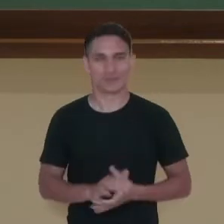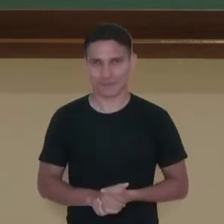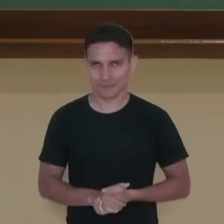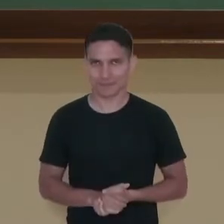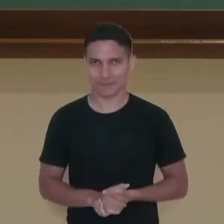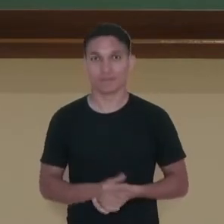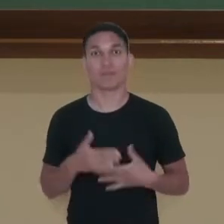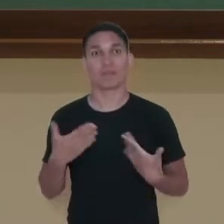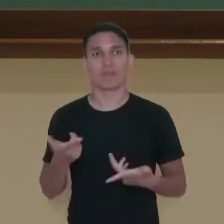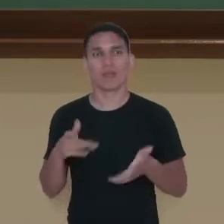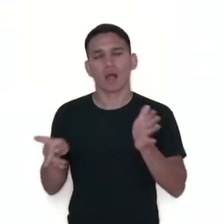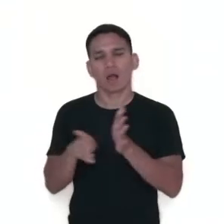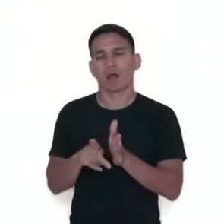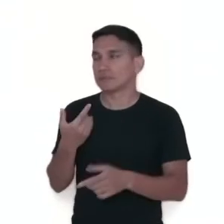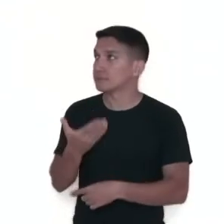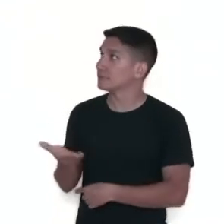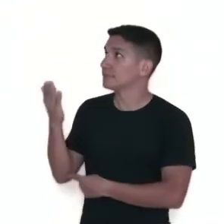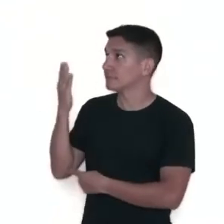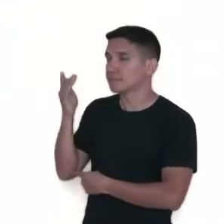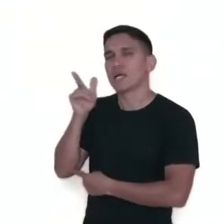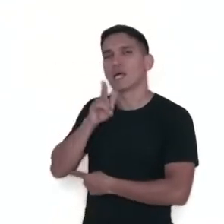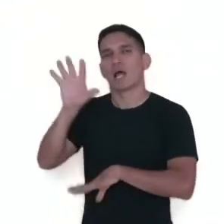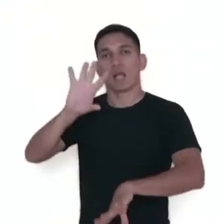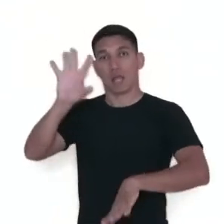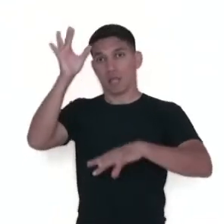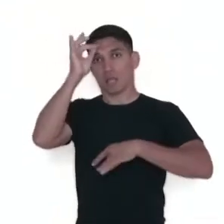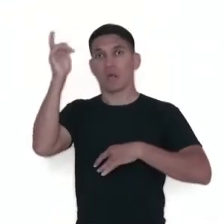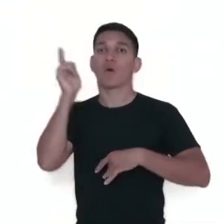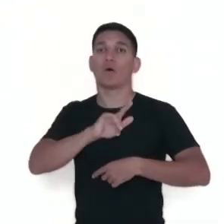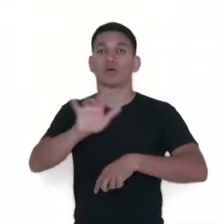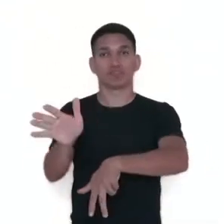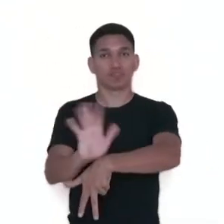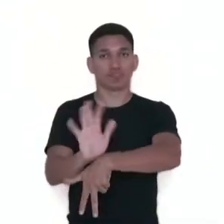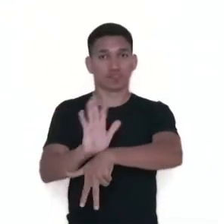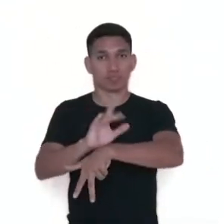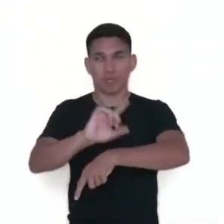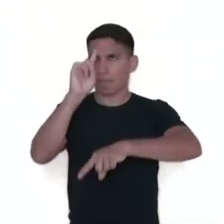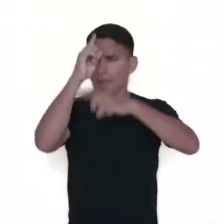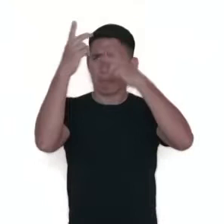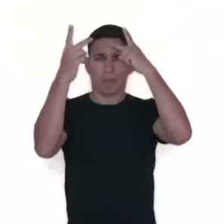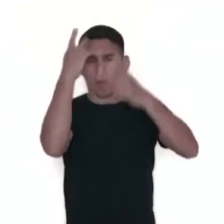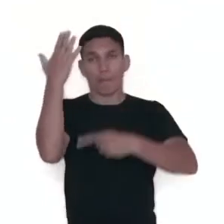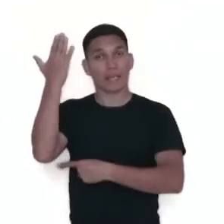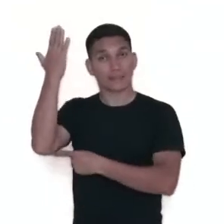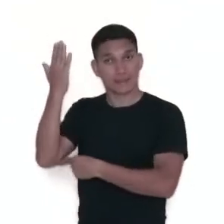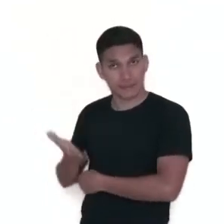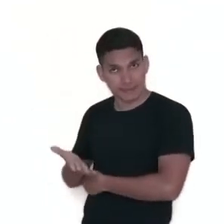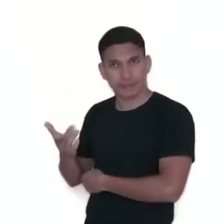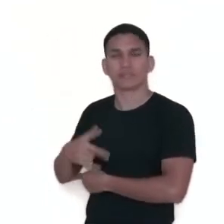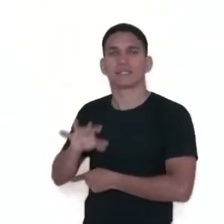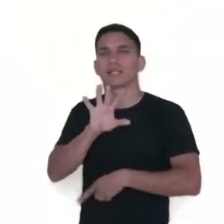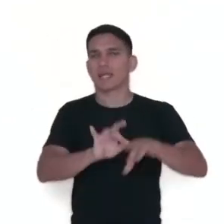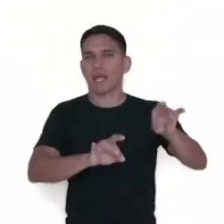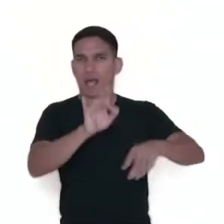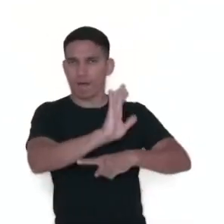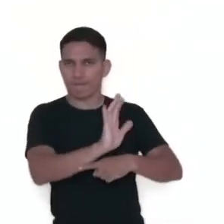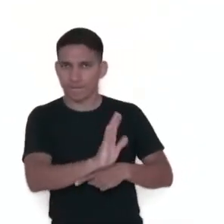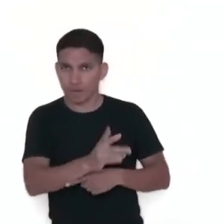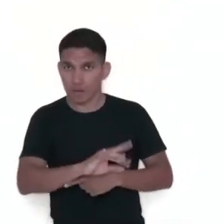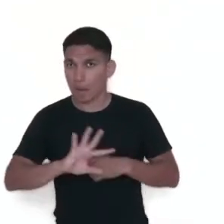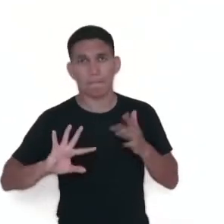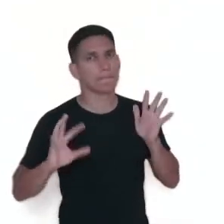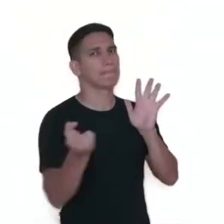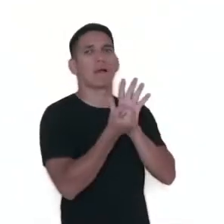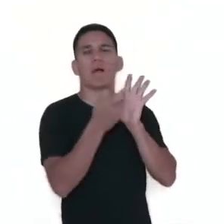O trabalho do cenógrafo, performer, artista multimídia e criador do projeto Videoteatro, Otávio Donati, é um marco na